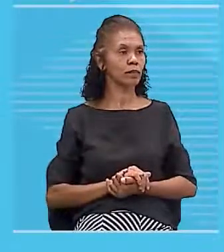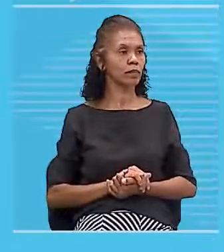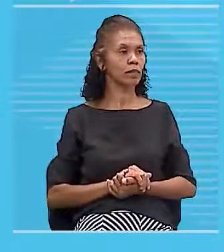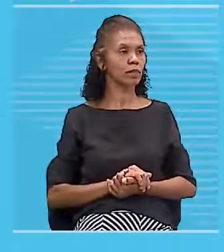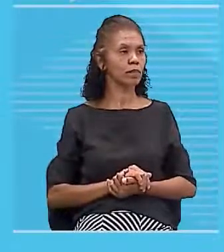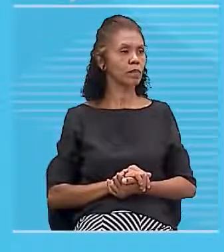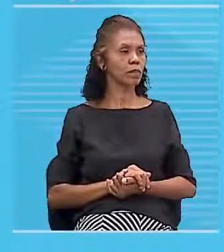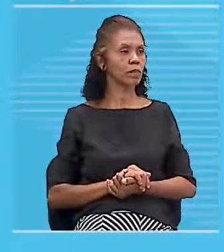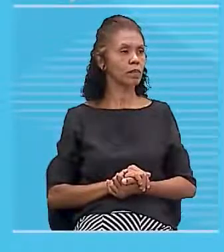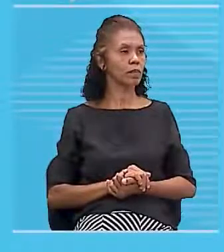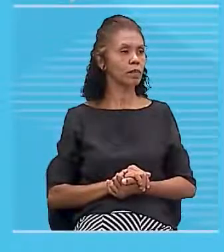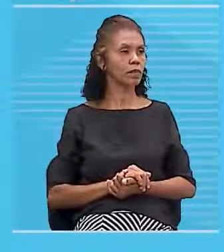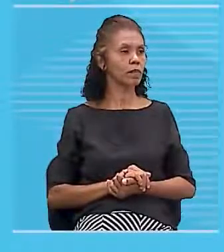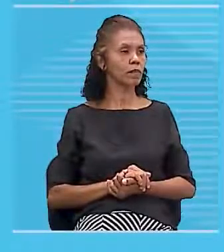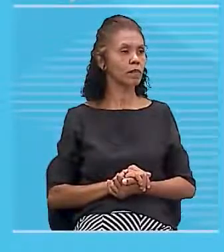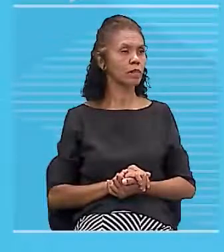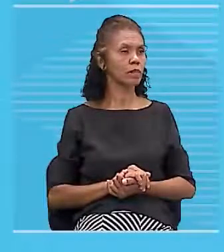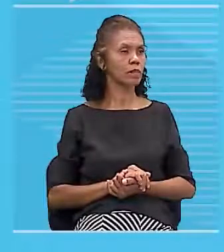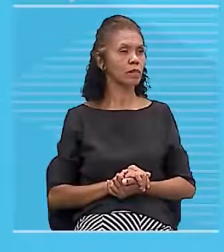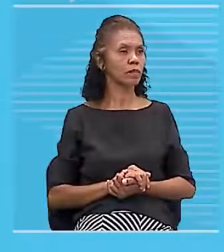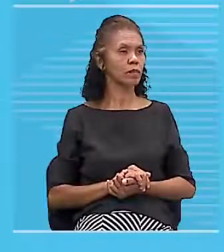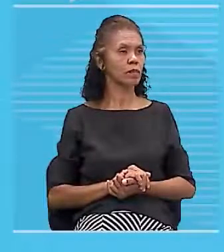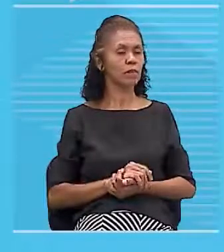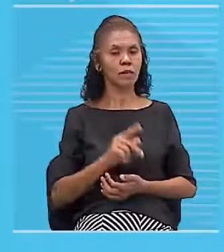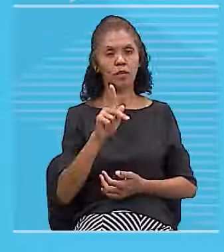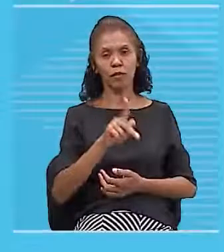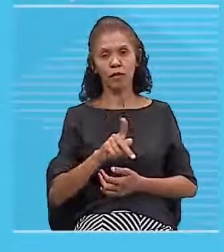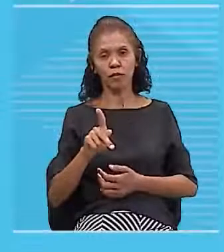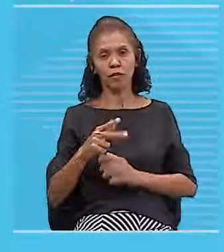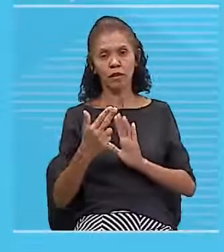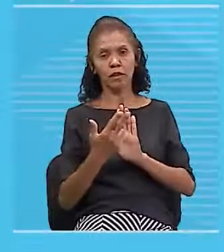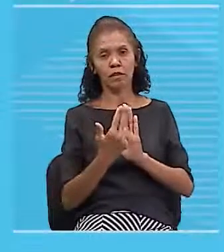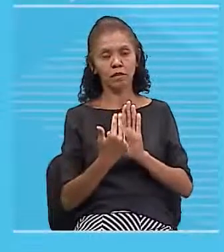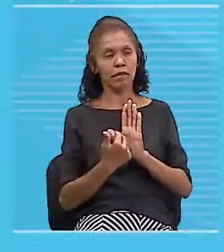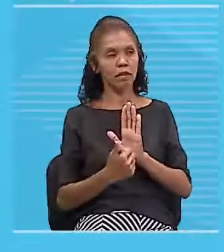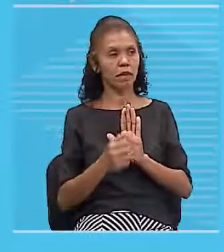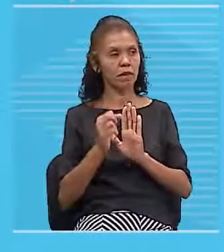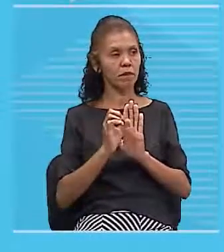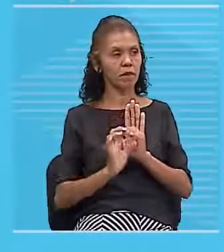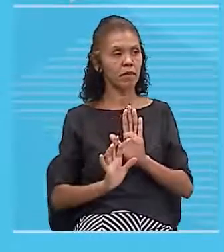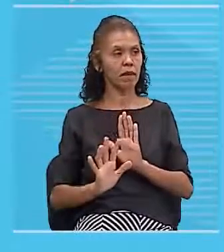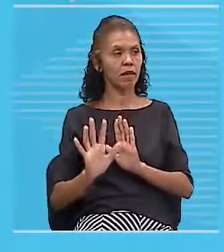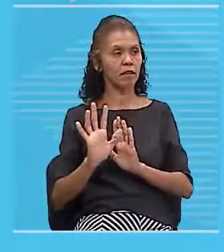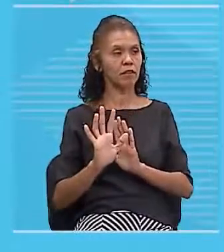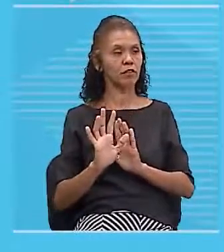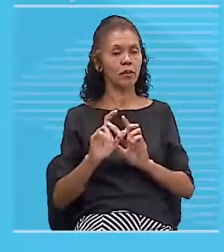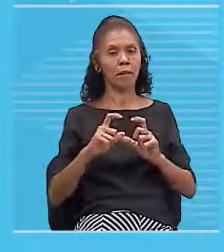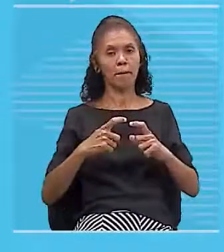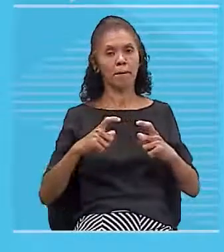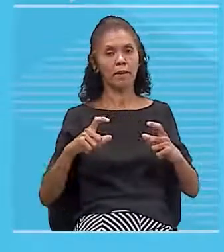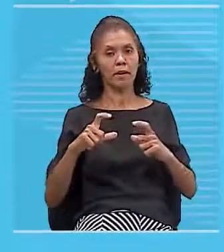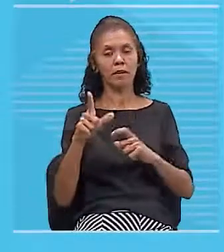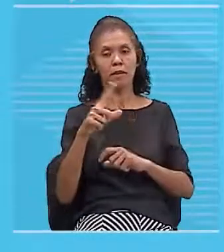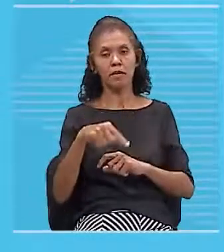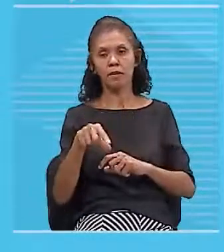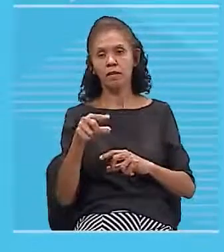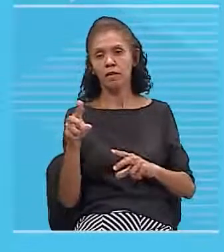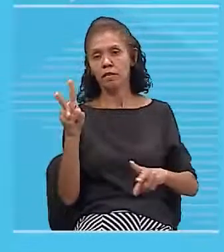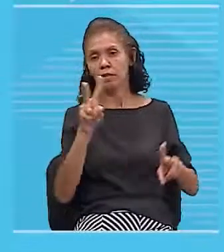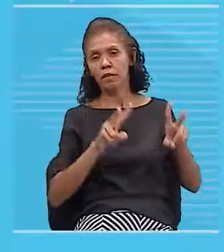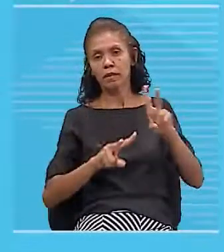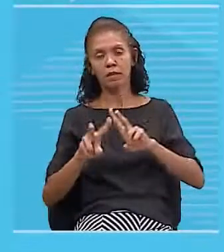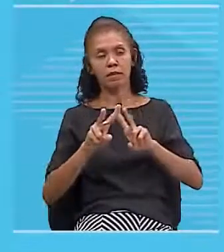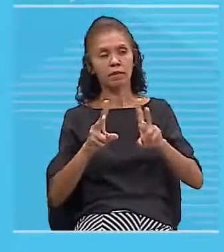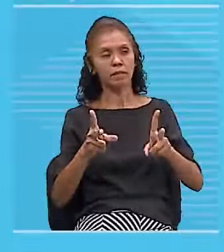observar direitinho eu vou desenhar aqui a imagem maior então você tem aqui a